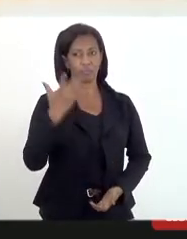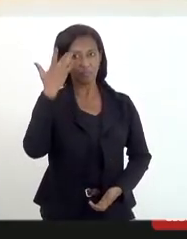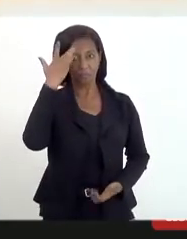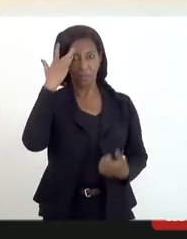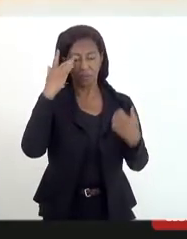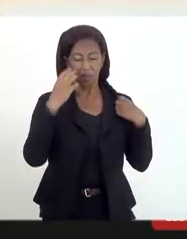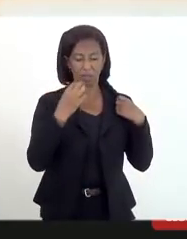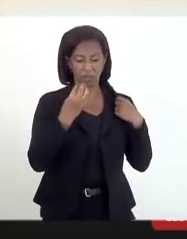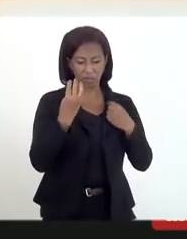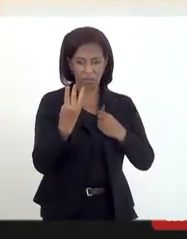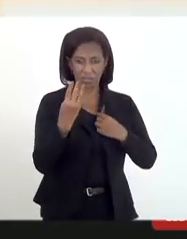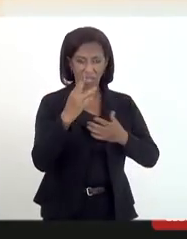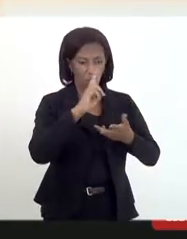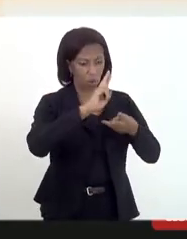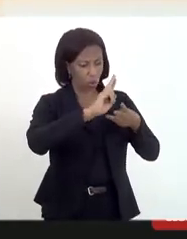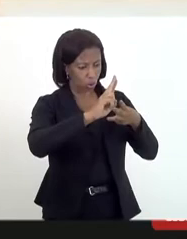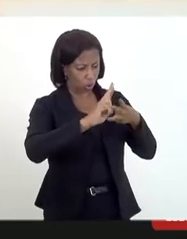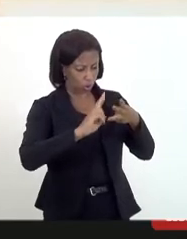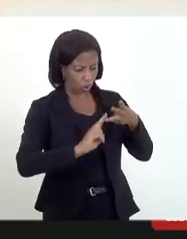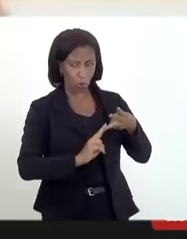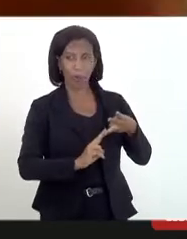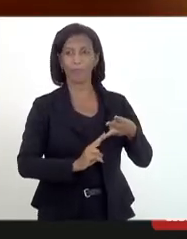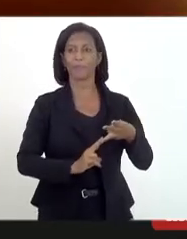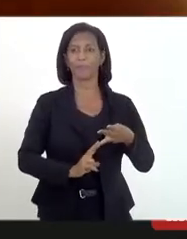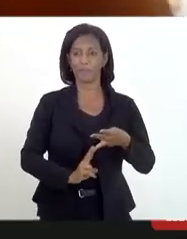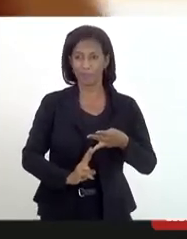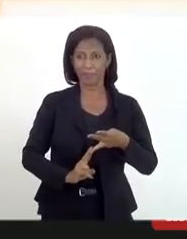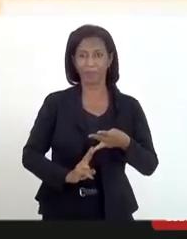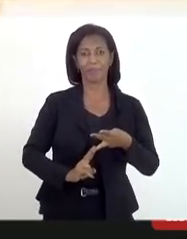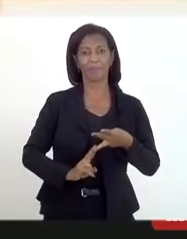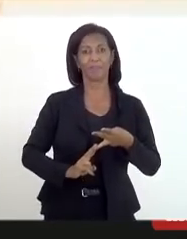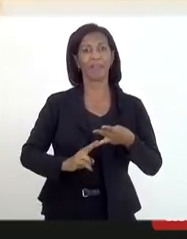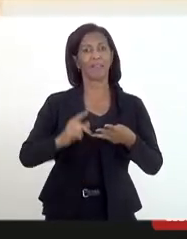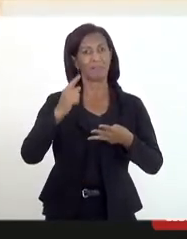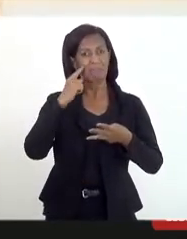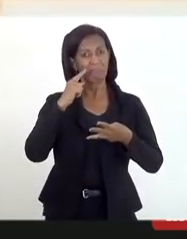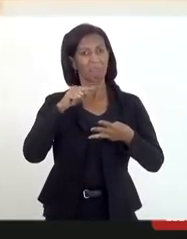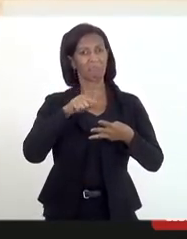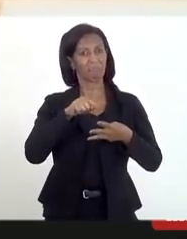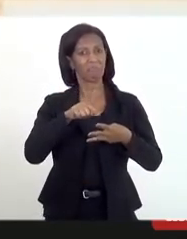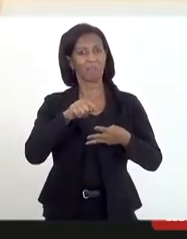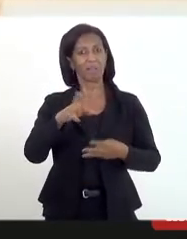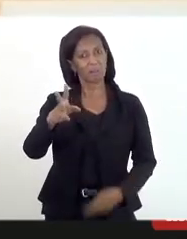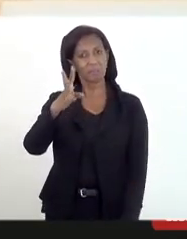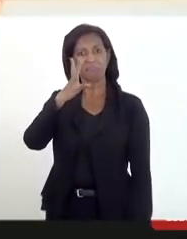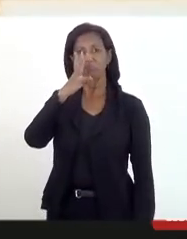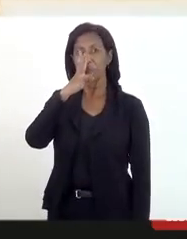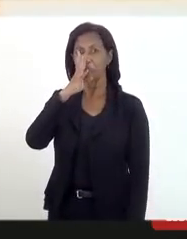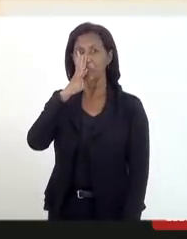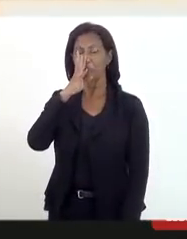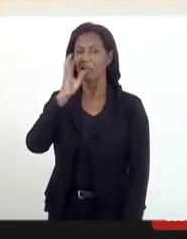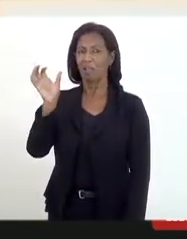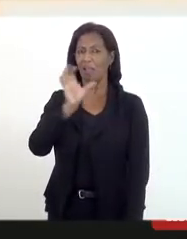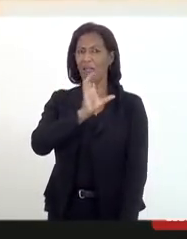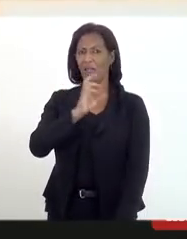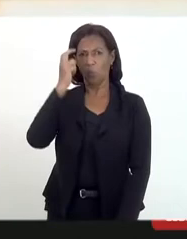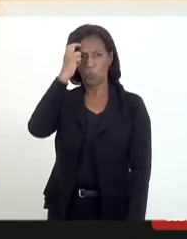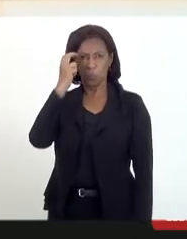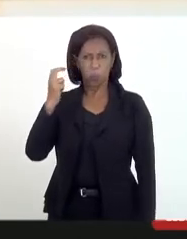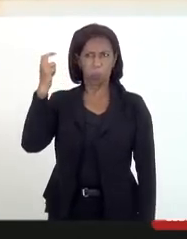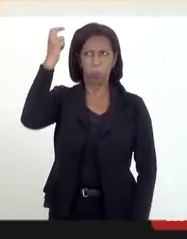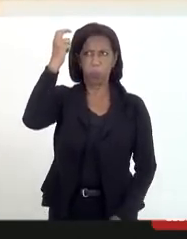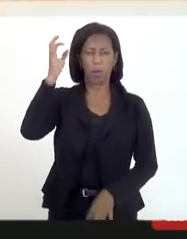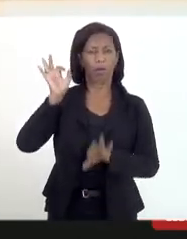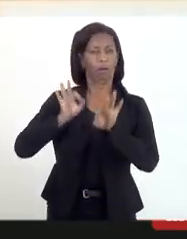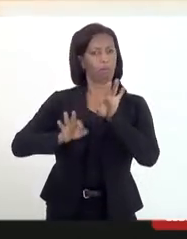esses três nomes aumentam até muita gente. Porque o Édio, ele toma uma... é impressionante. A cultura dele, o preparo,